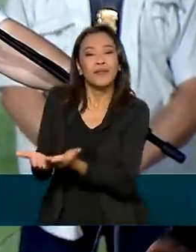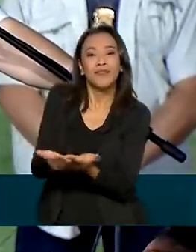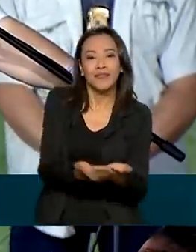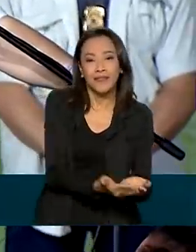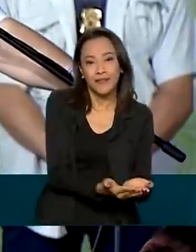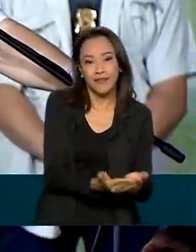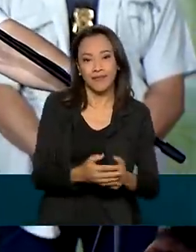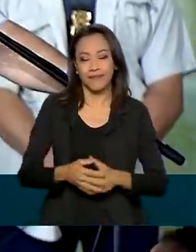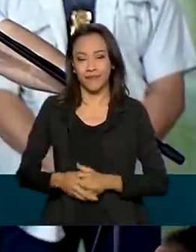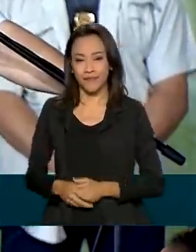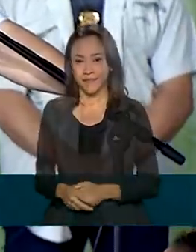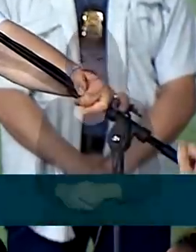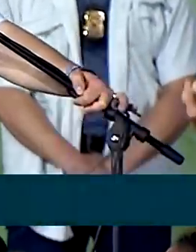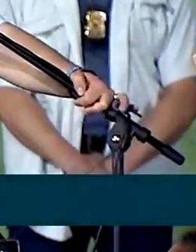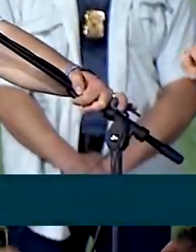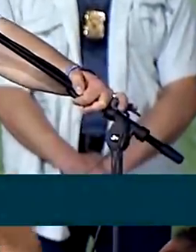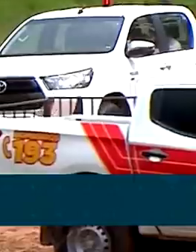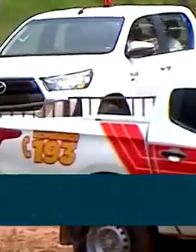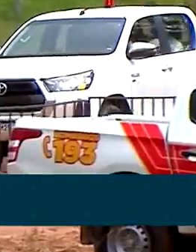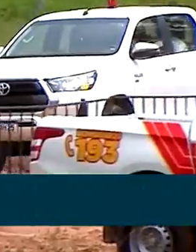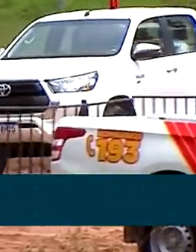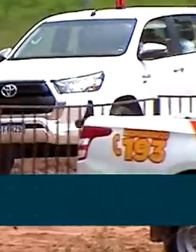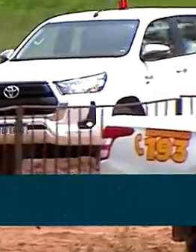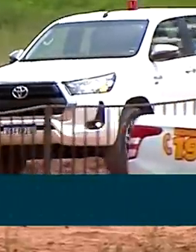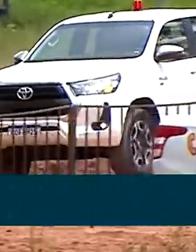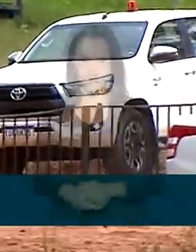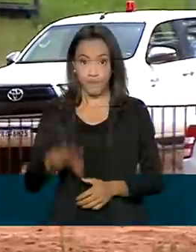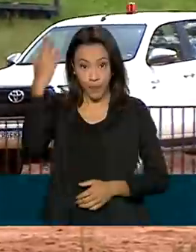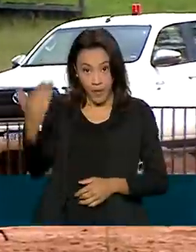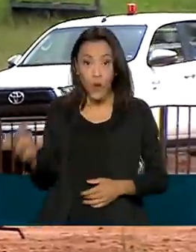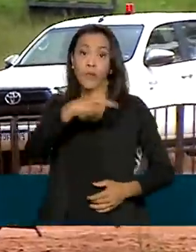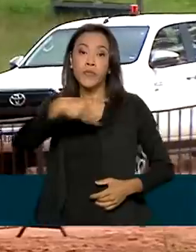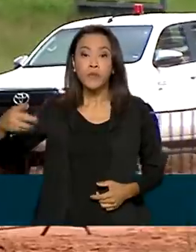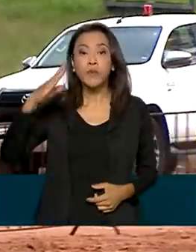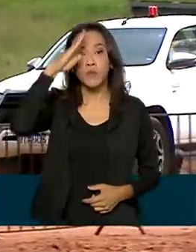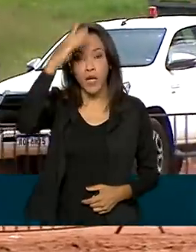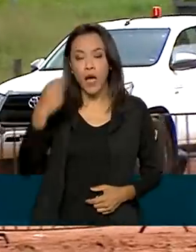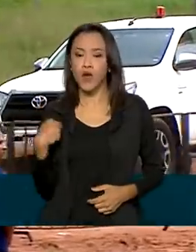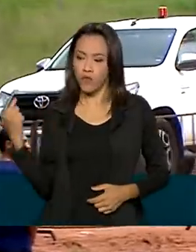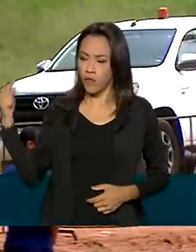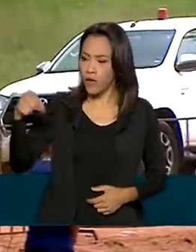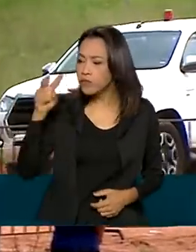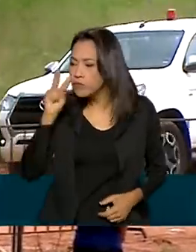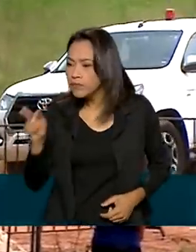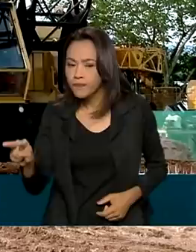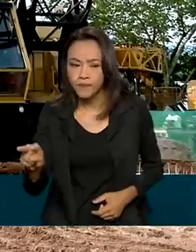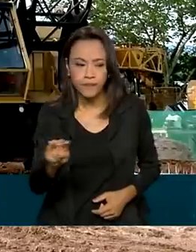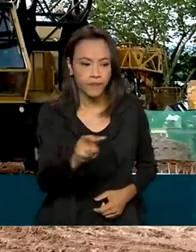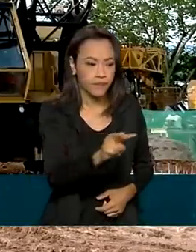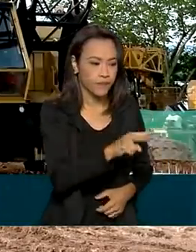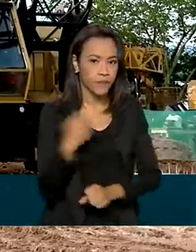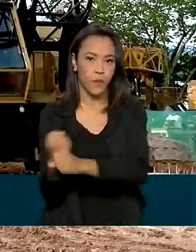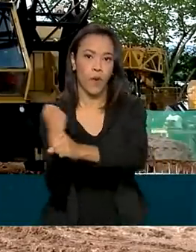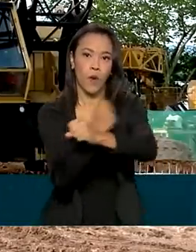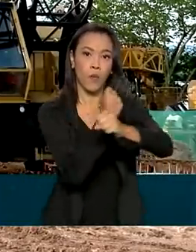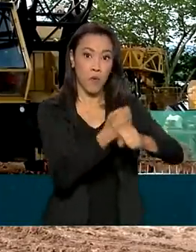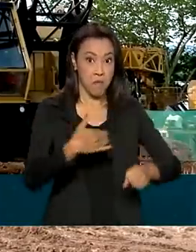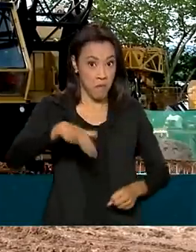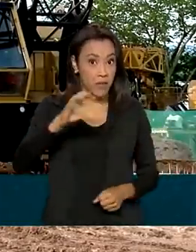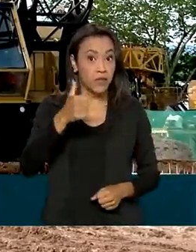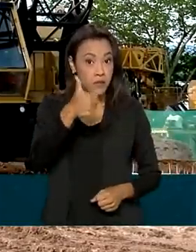aposentada vai ser a do Rio Araguaia. O presidente Bolsonaro veio vistoriar o andamento da obra, que custou mais de